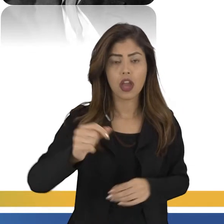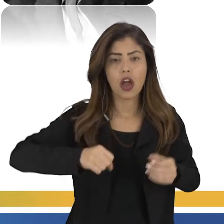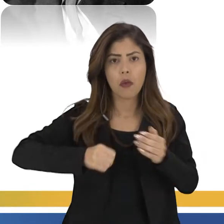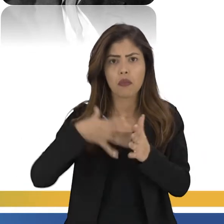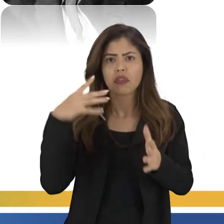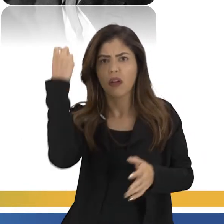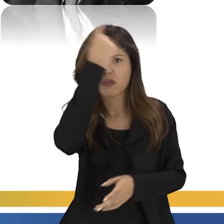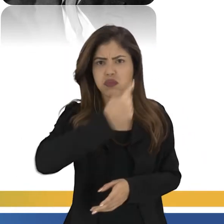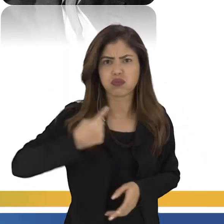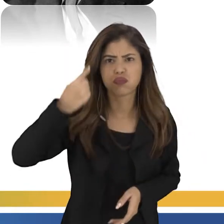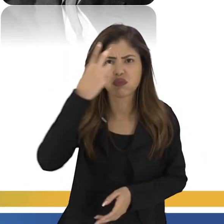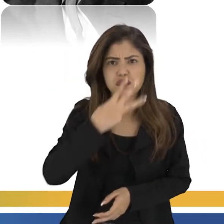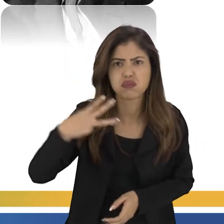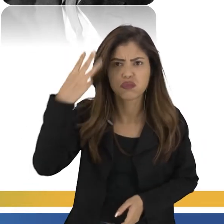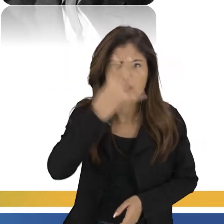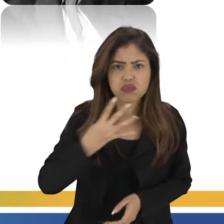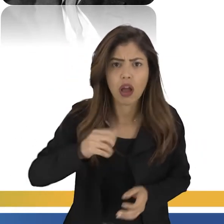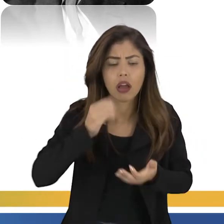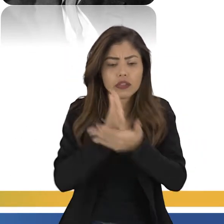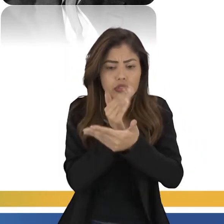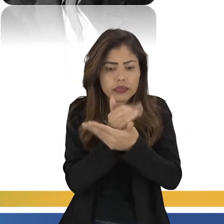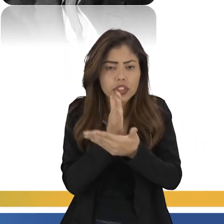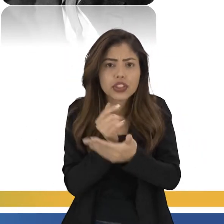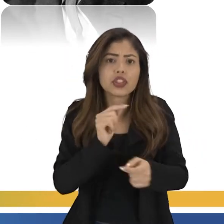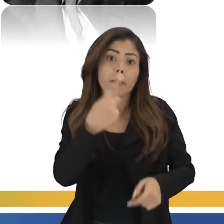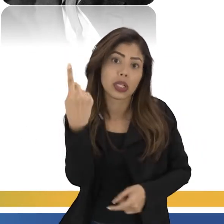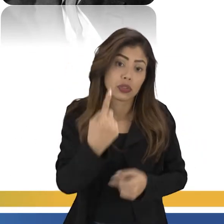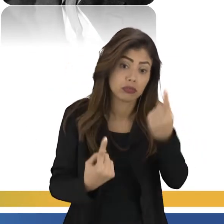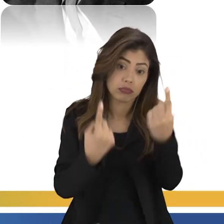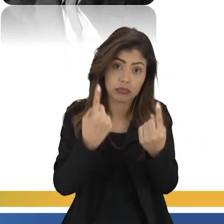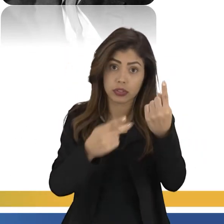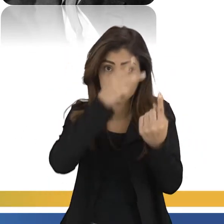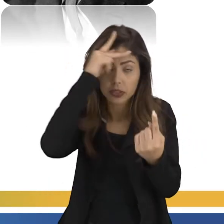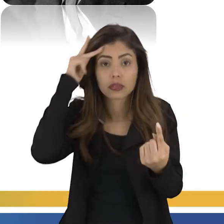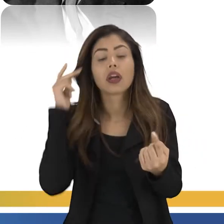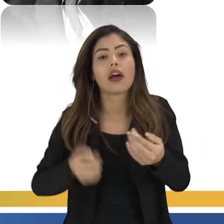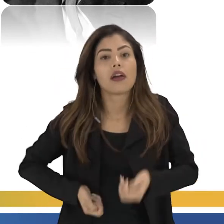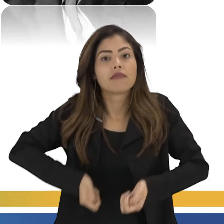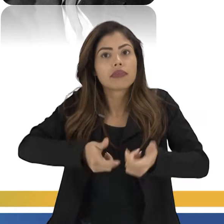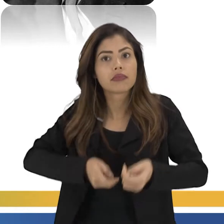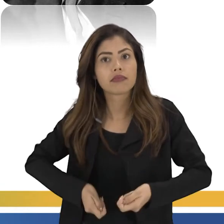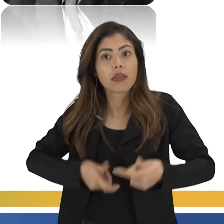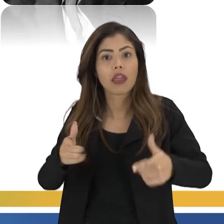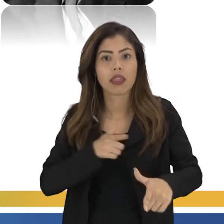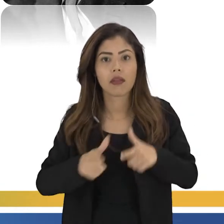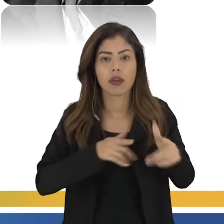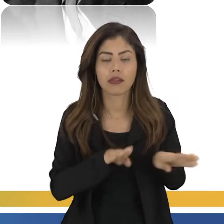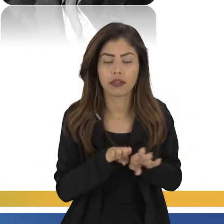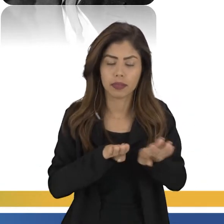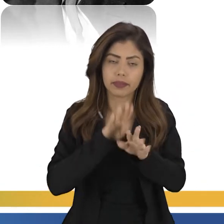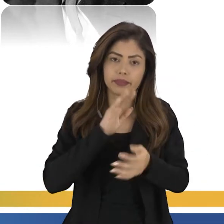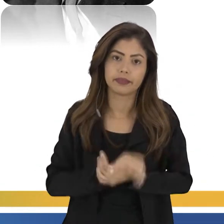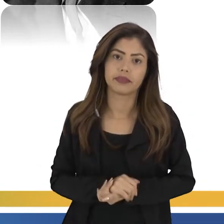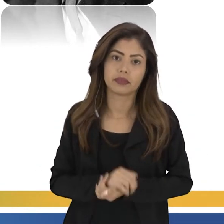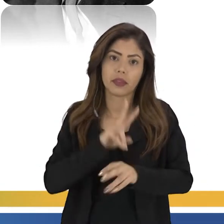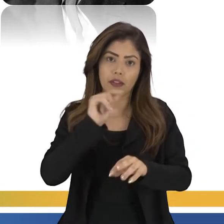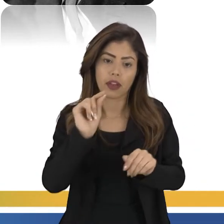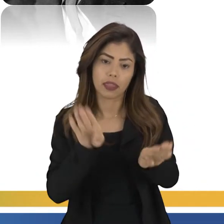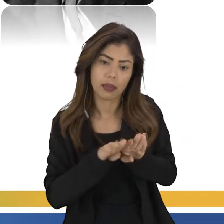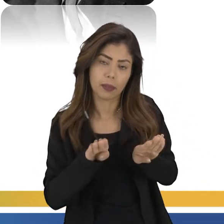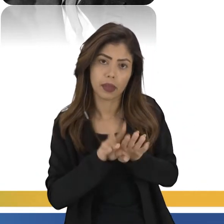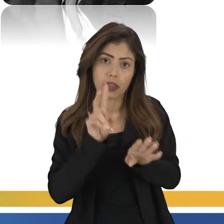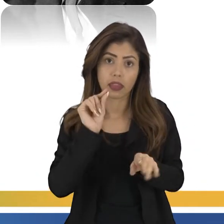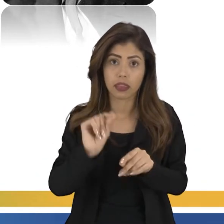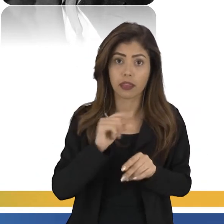várias horas, então agora essas horas, elas são divididas para duas pessoas, isso vai gerar trabalho, né? Ele vai vir também